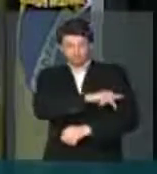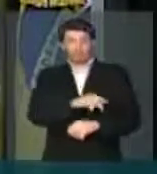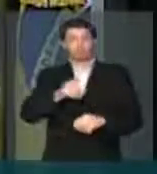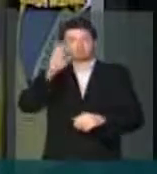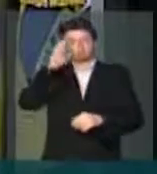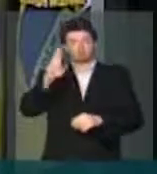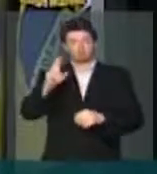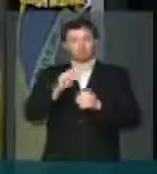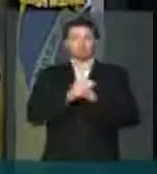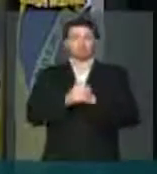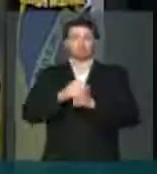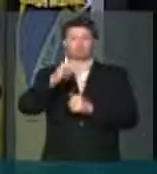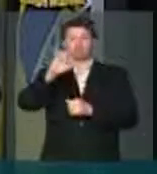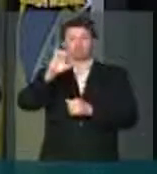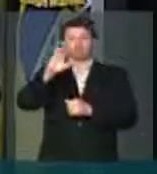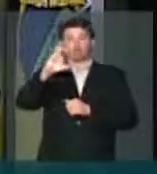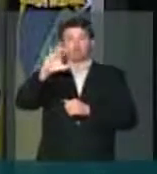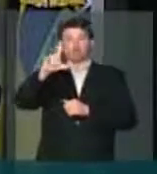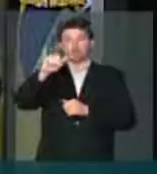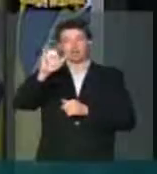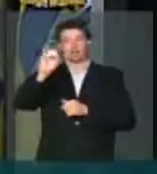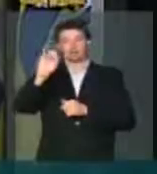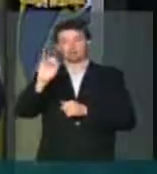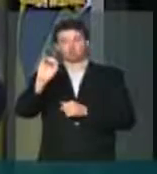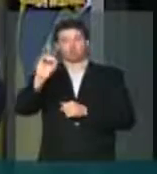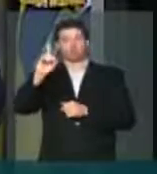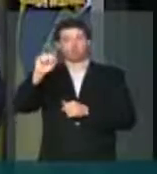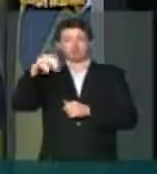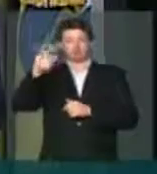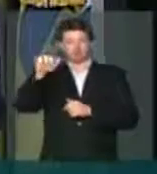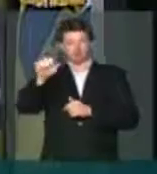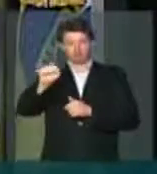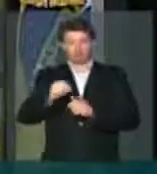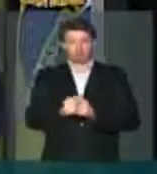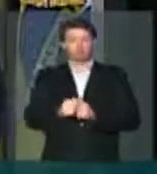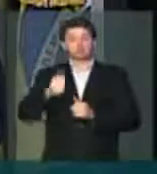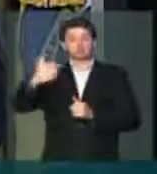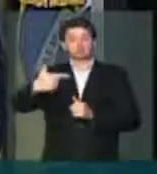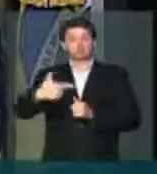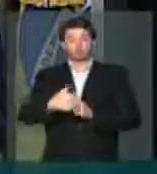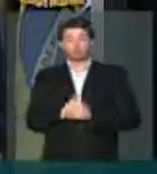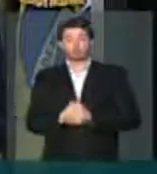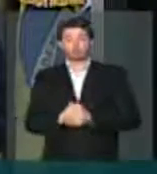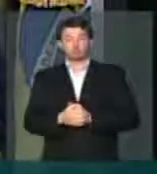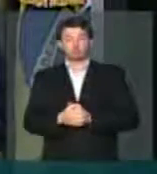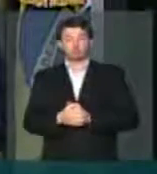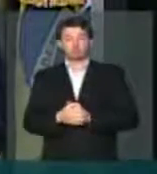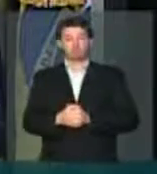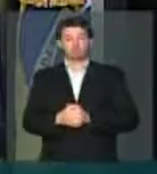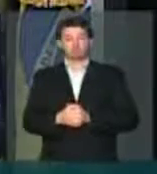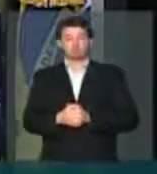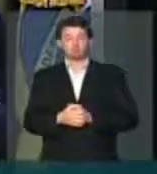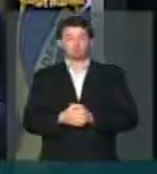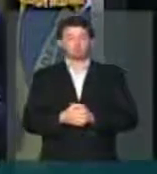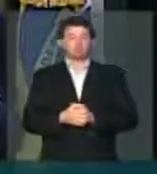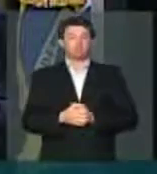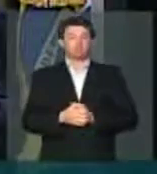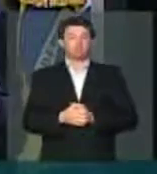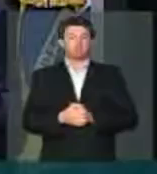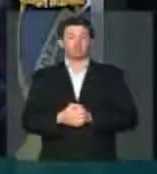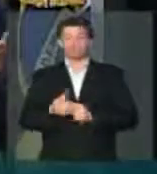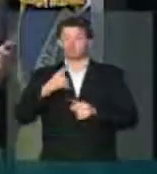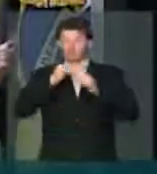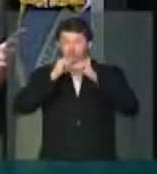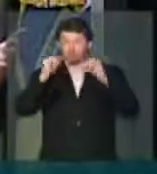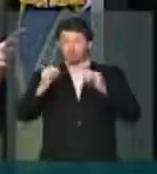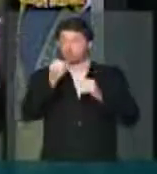do jornalista Dioclésio Dantas. E o segundo assunto que me traz aqui. Finalmente tem uma notícia